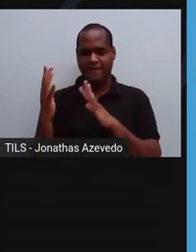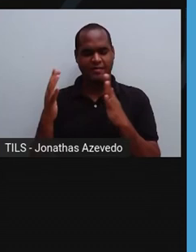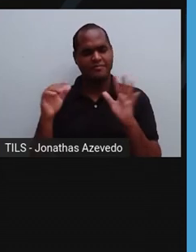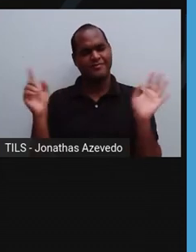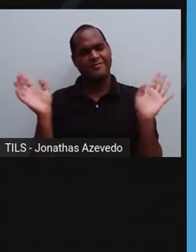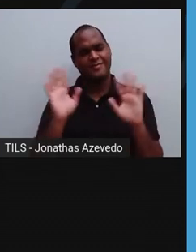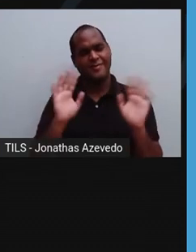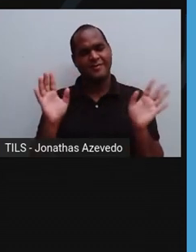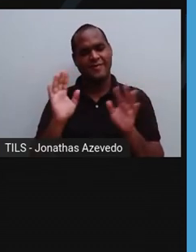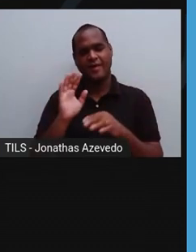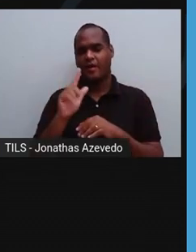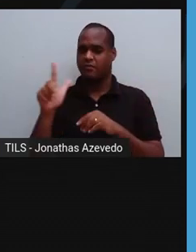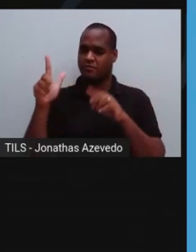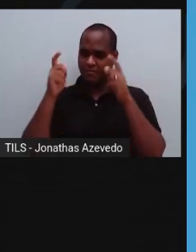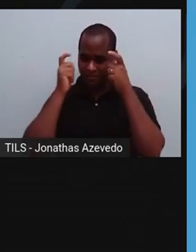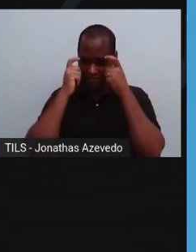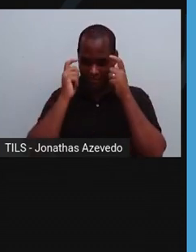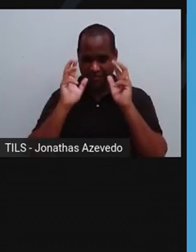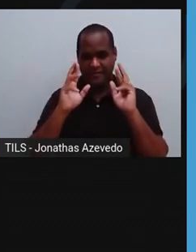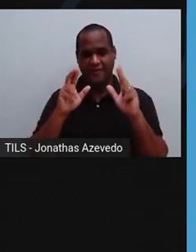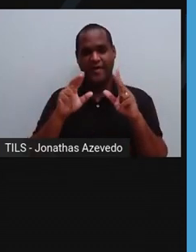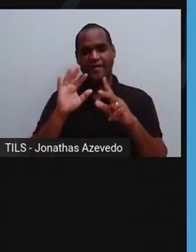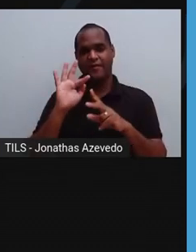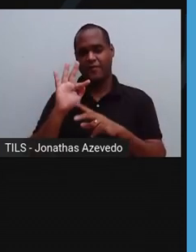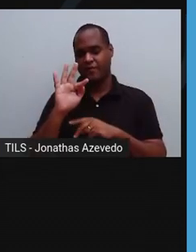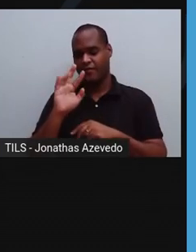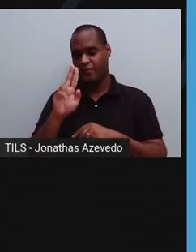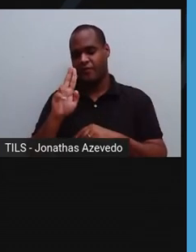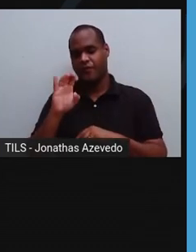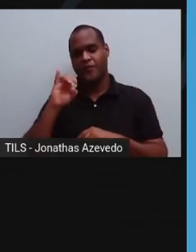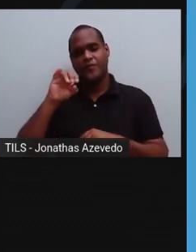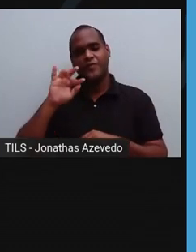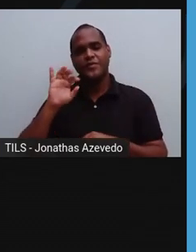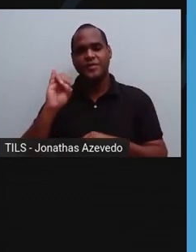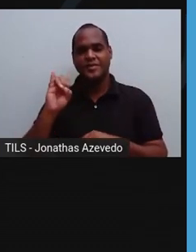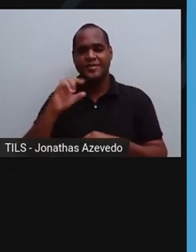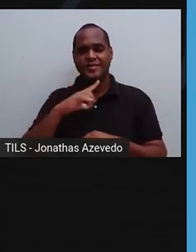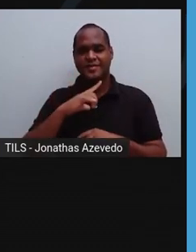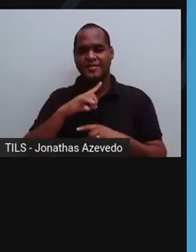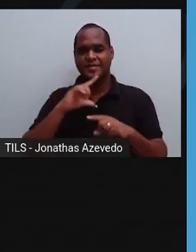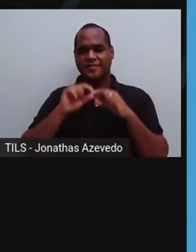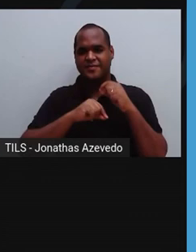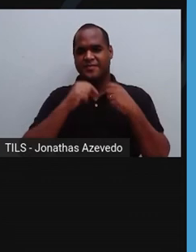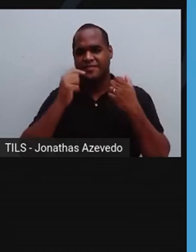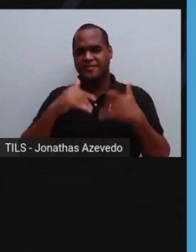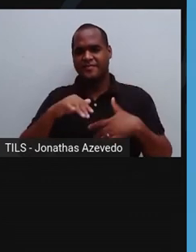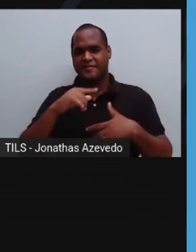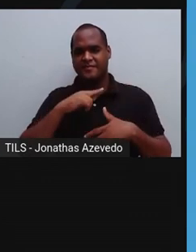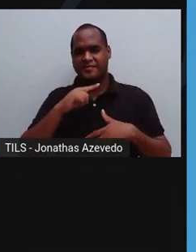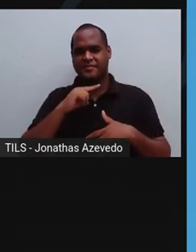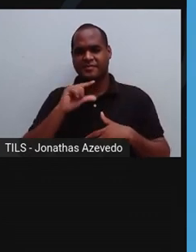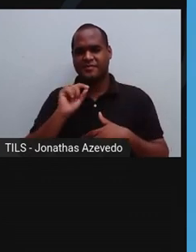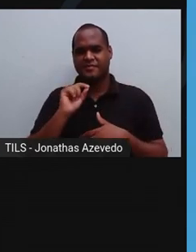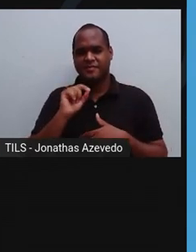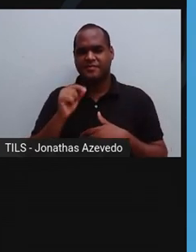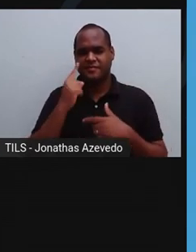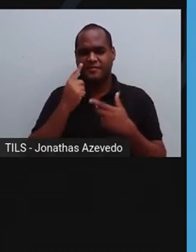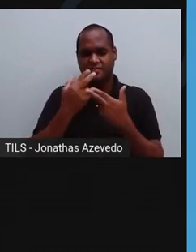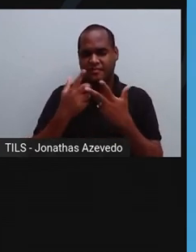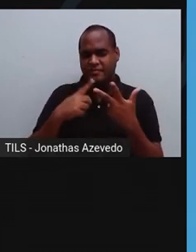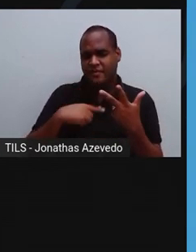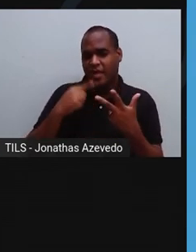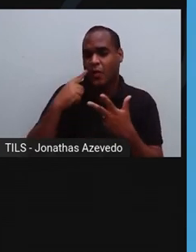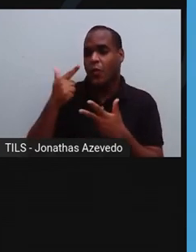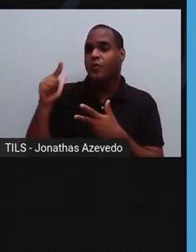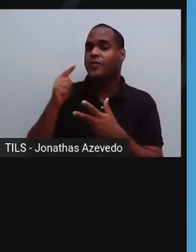um reino separado, conhecido como reino funge. E aí, você conhece algum outro cogumelo comestível? Conta pra